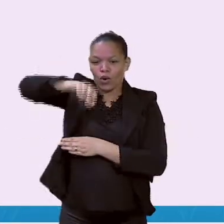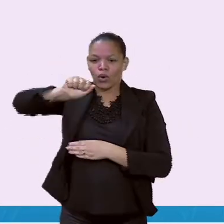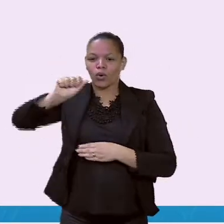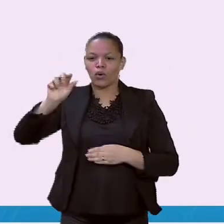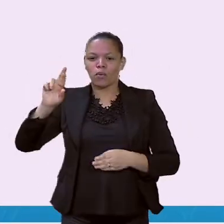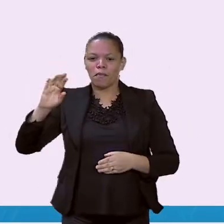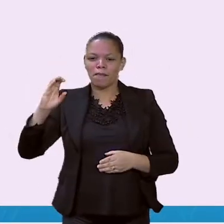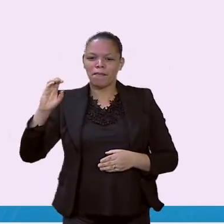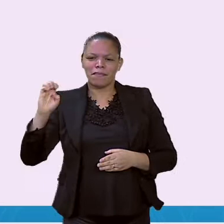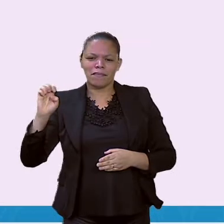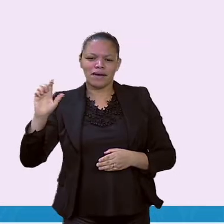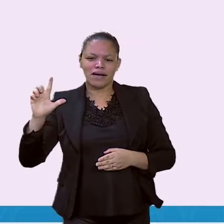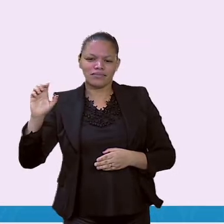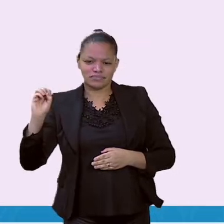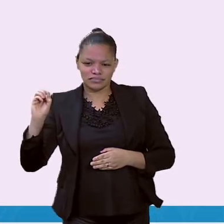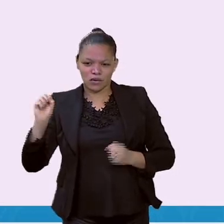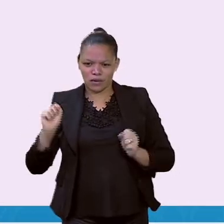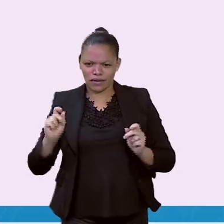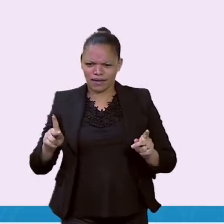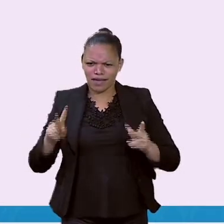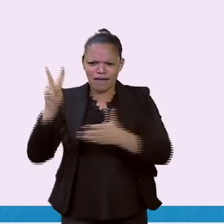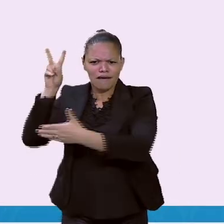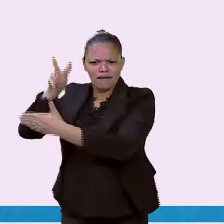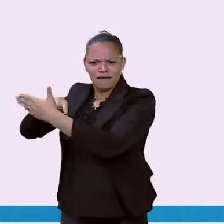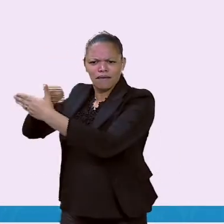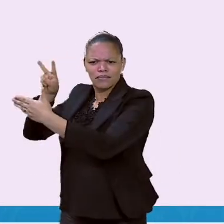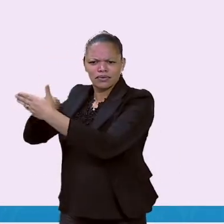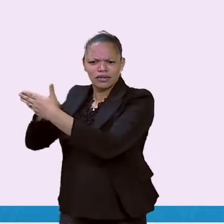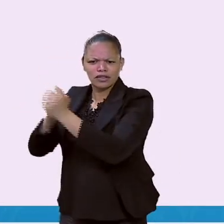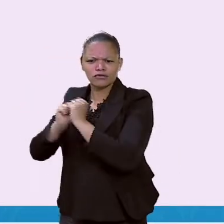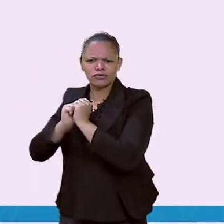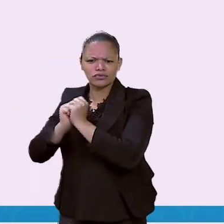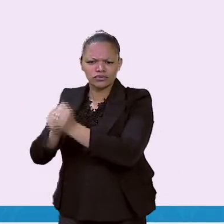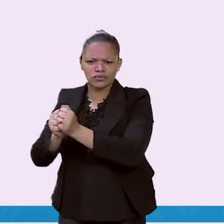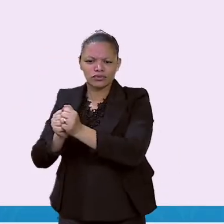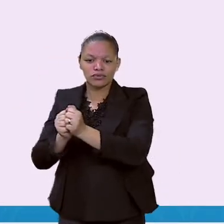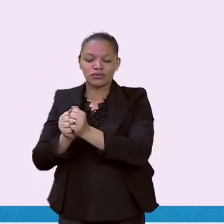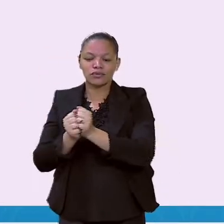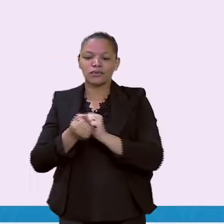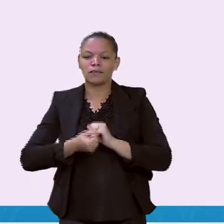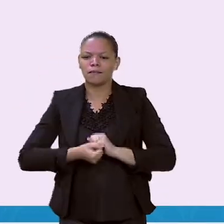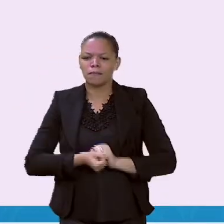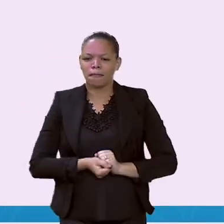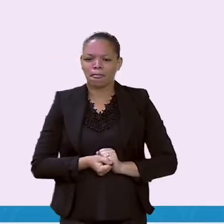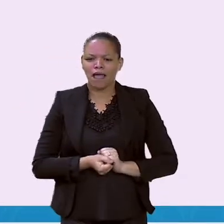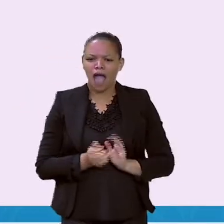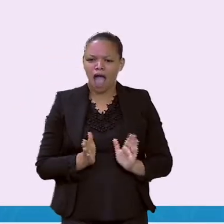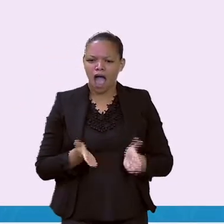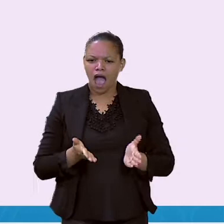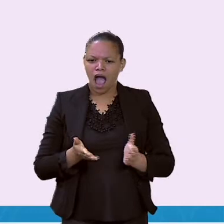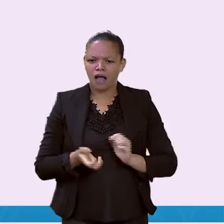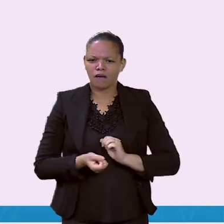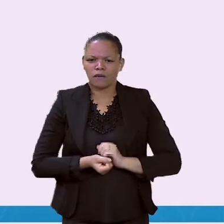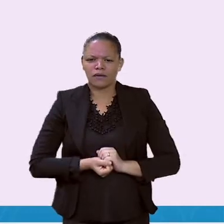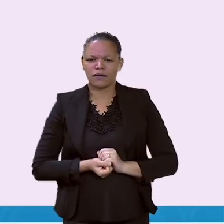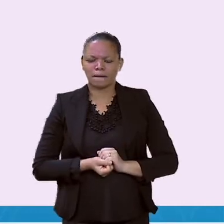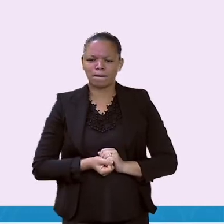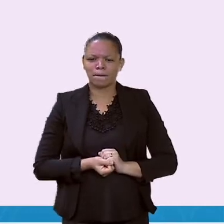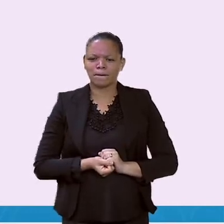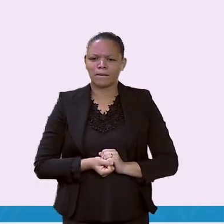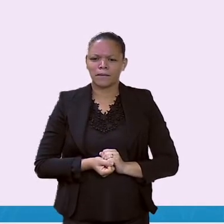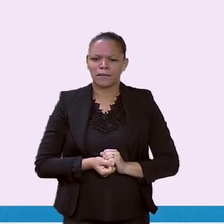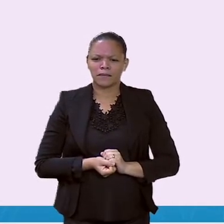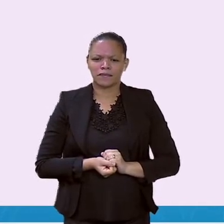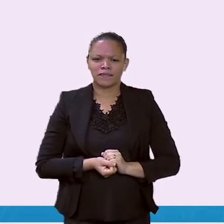Vamos lá? Vamos ler essa linda história? Venham comigo. Ruti Rocha, a Rua do Marcelo.